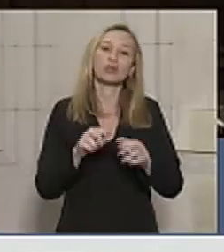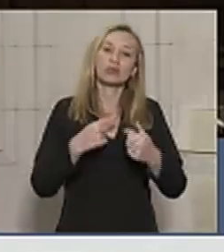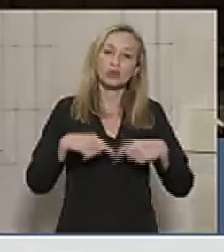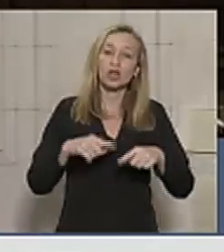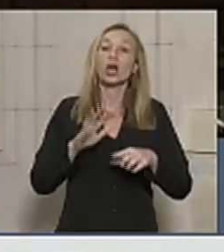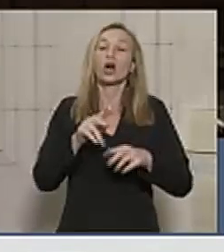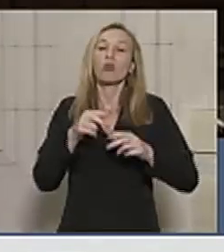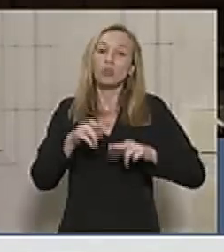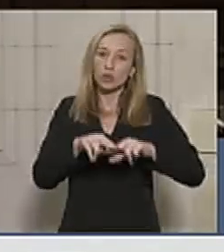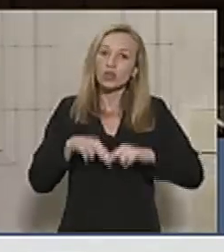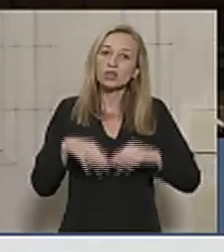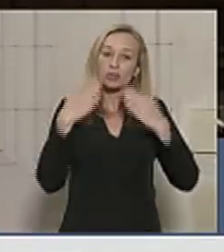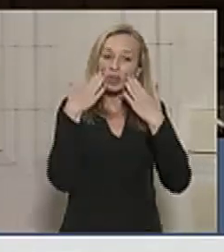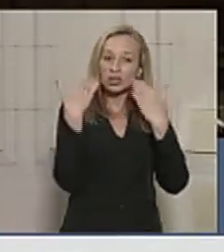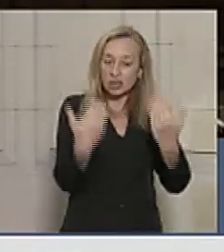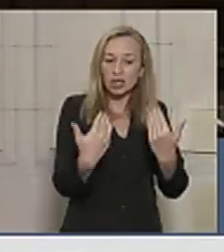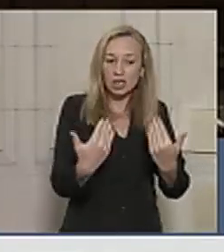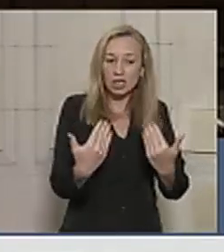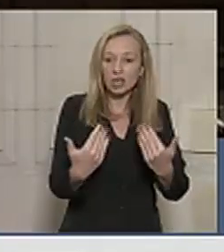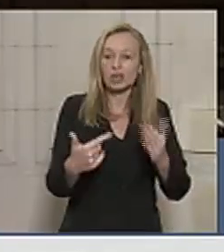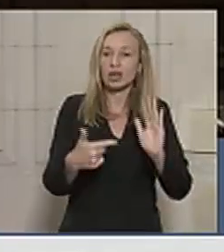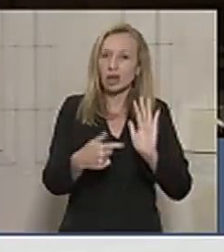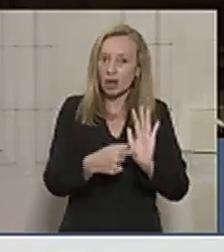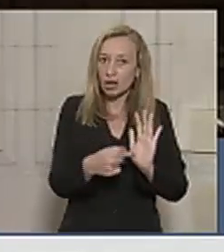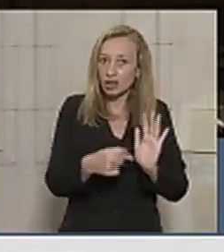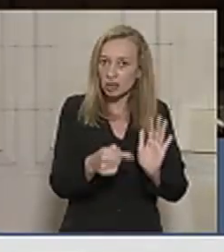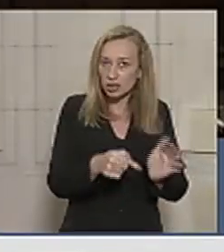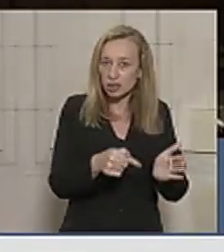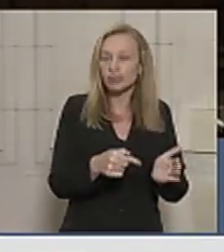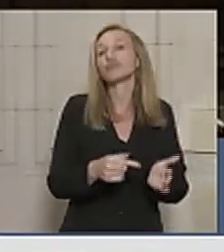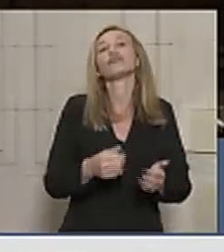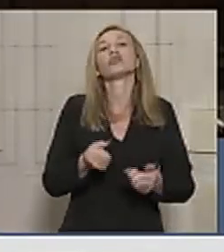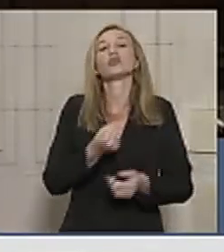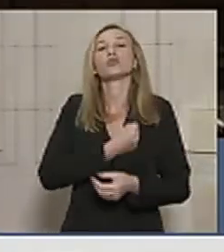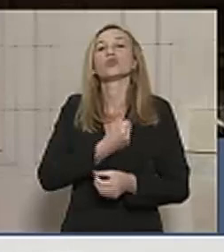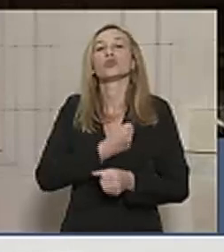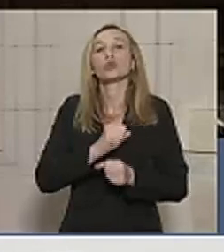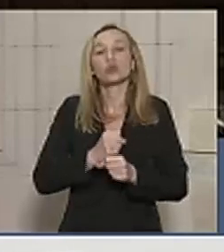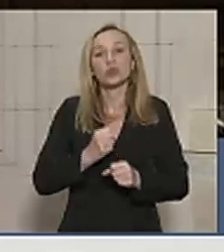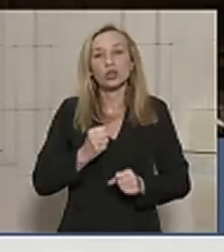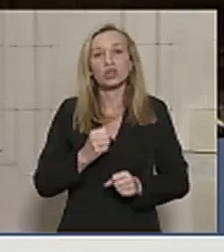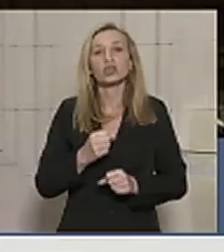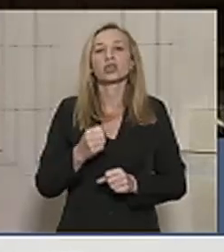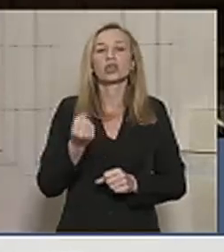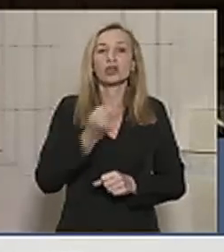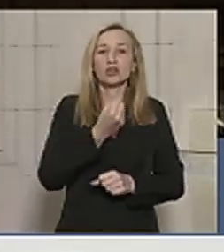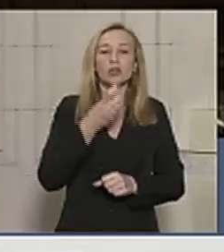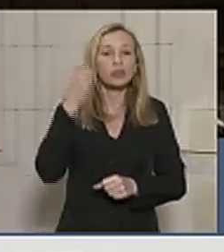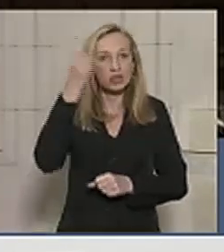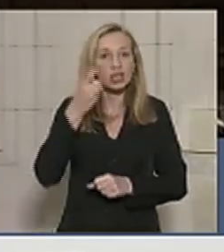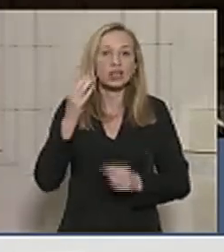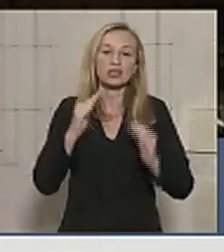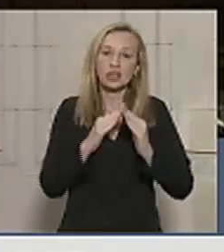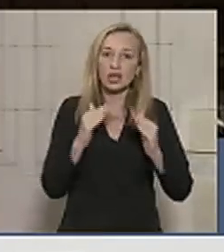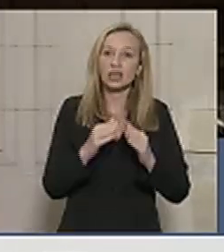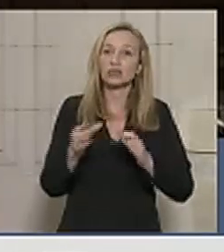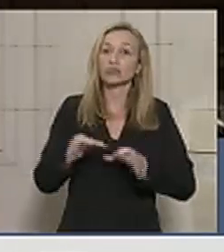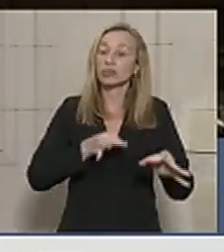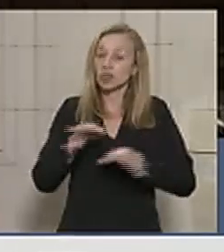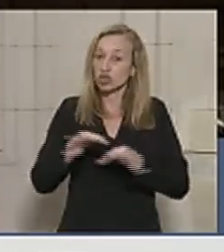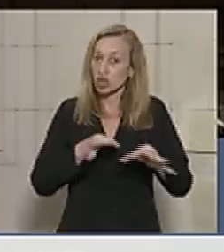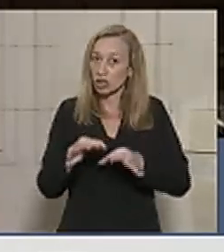apresentei com o aval aqui da maioria dos deputados dessa Casa, um projeto de lei, só para deixar de forma